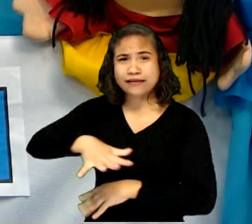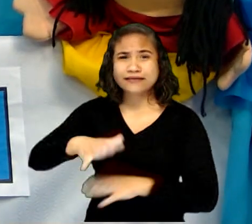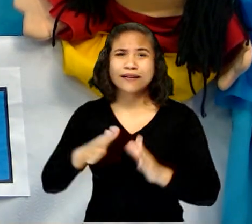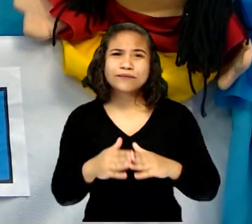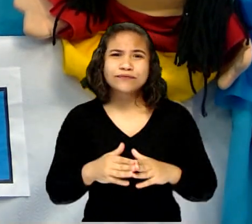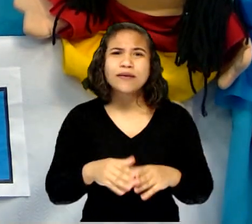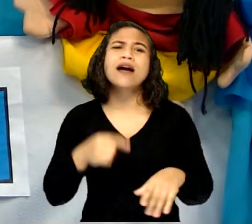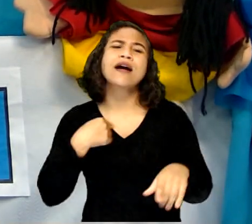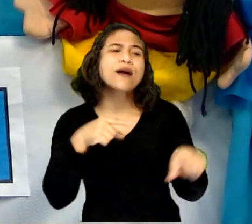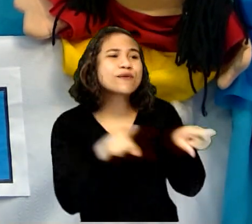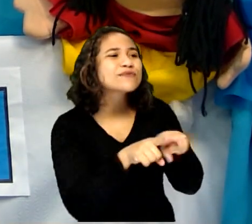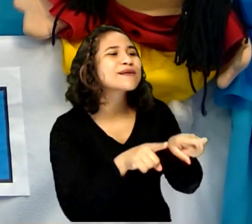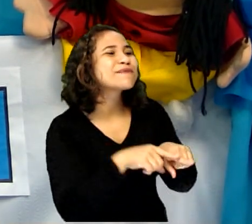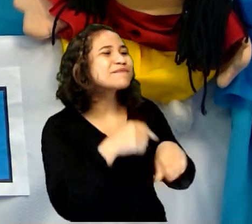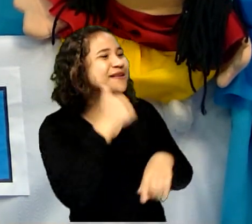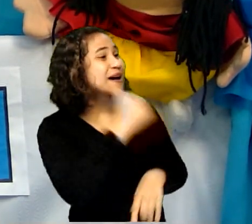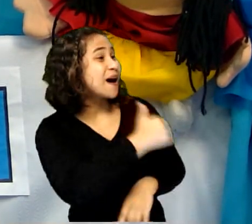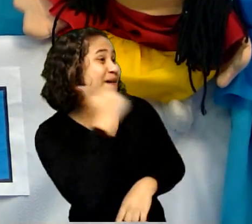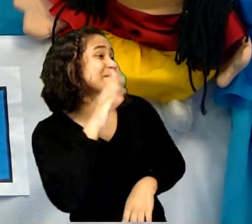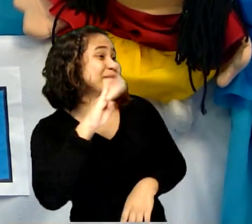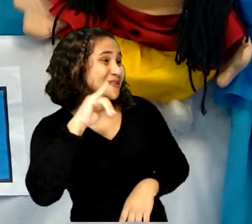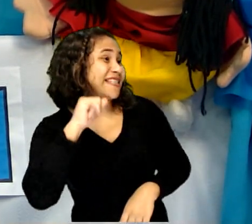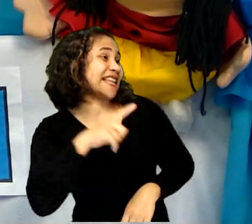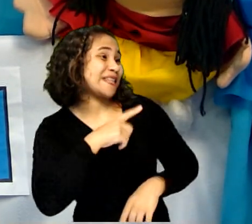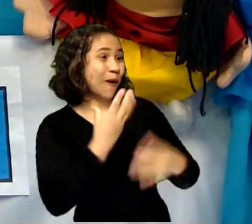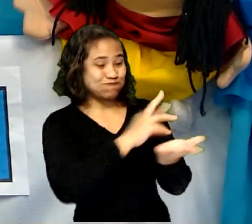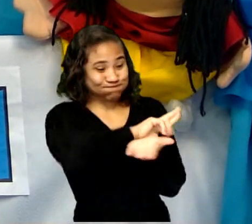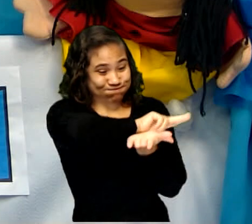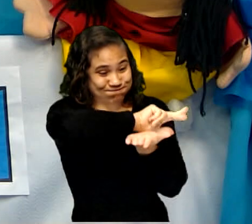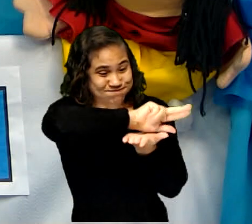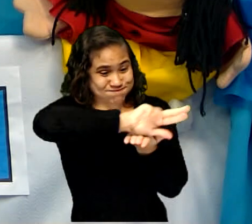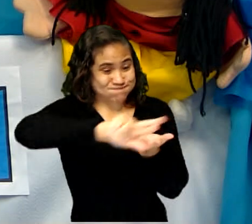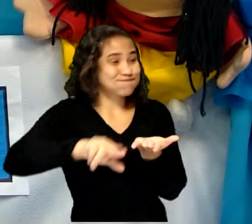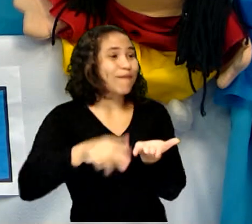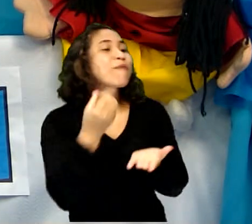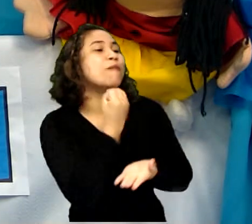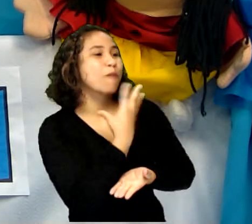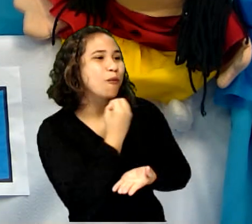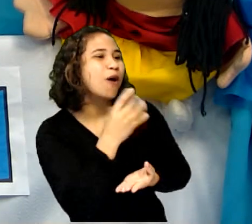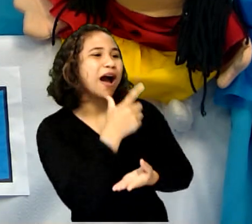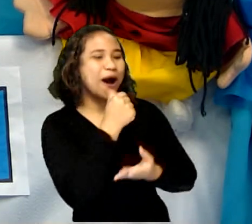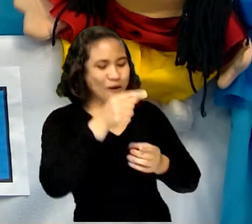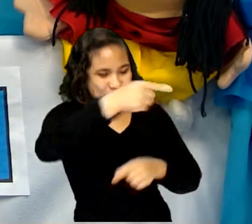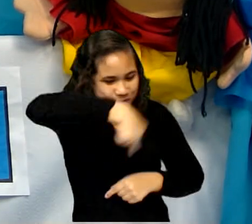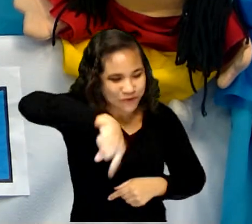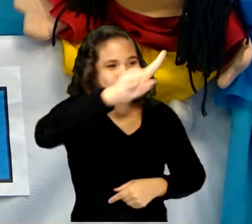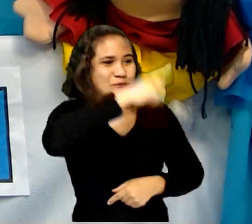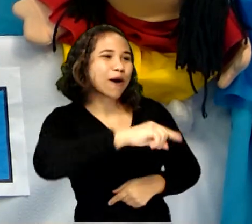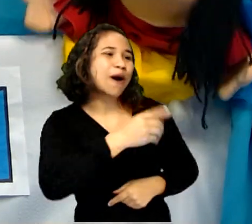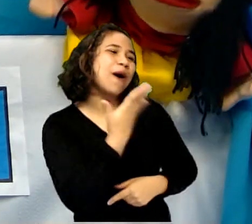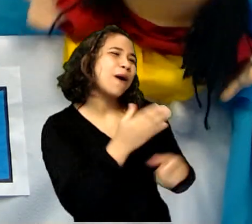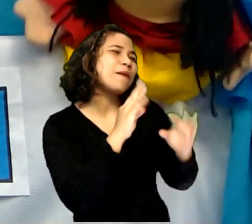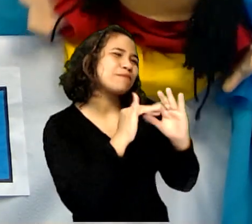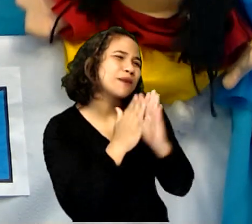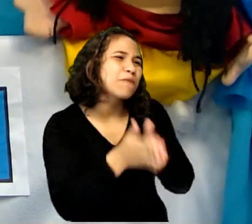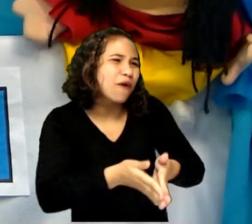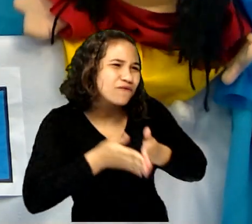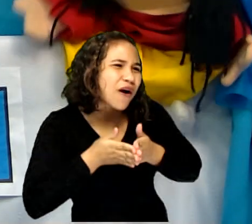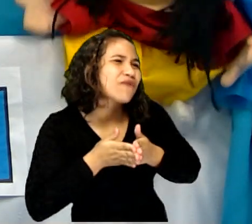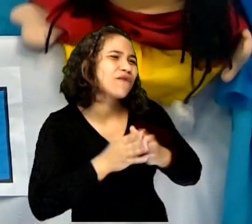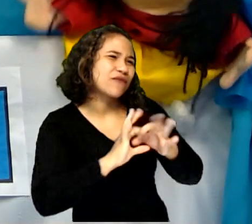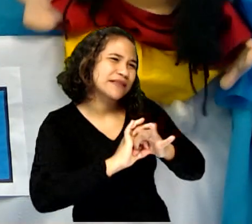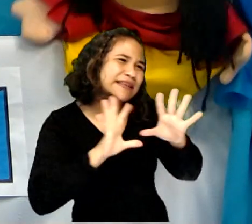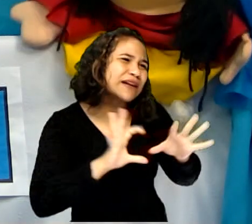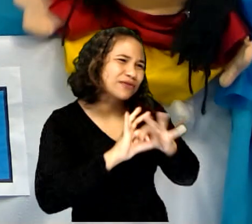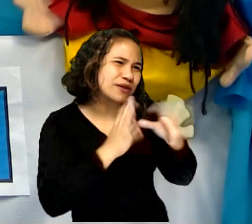vim da casa da Bia, pessoal! Ela tem um monte de pneus jogados no quintal. Ô, Bia! Deixa como tá, por